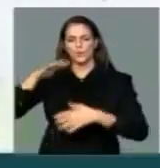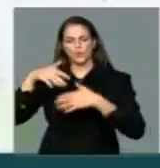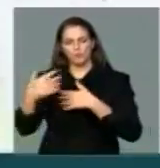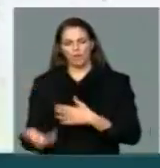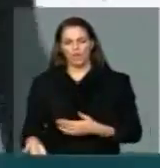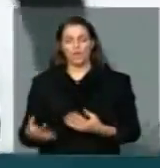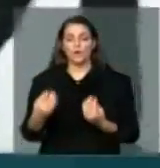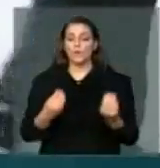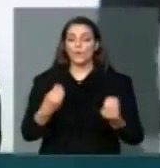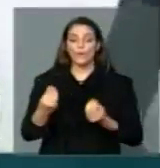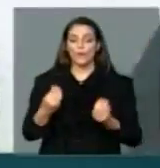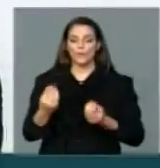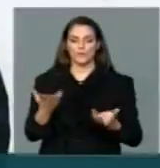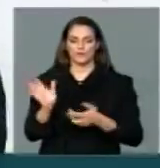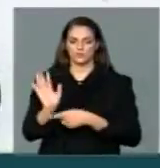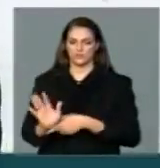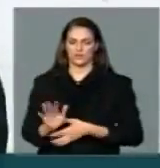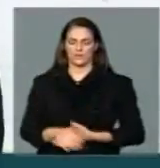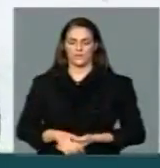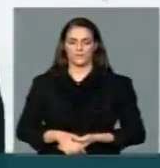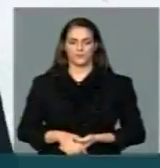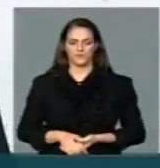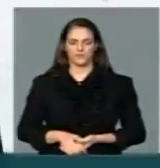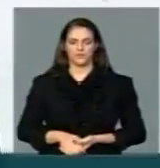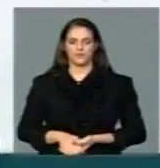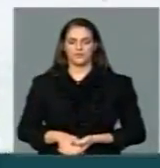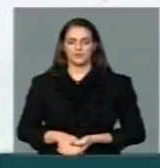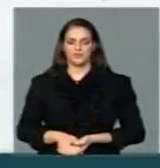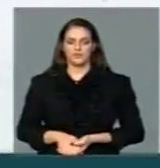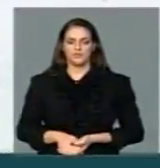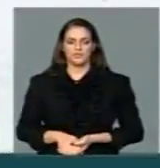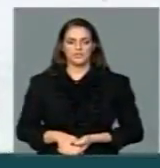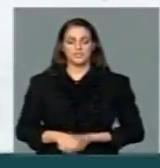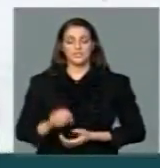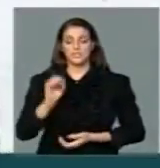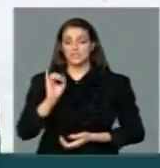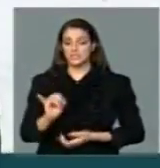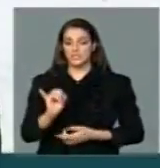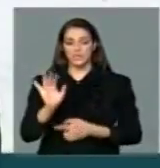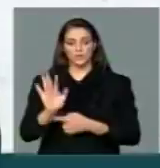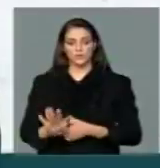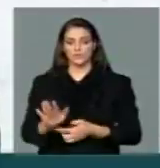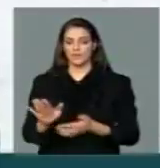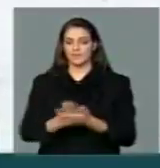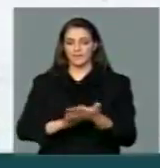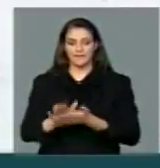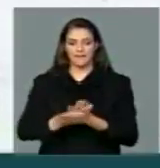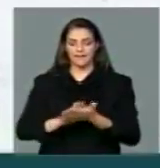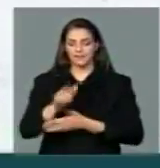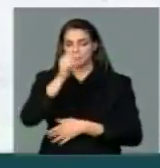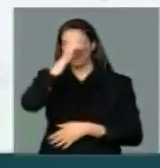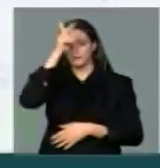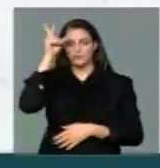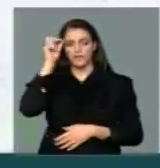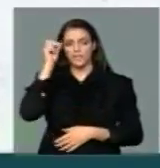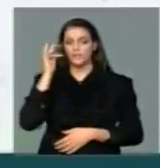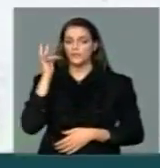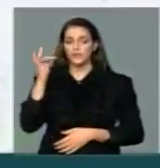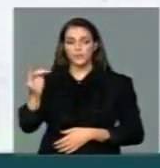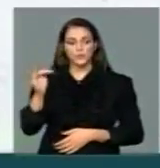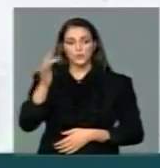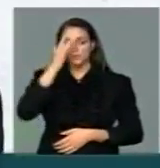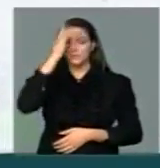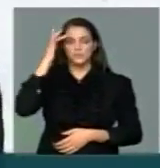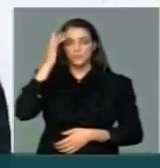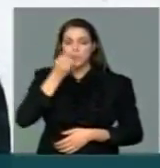mais um cidadão de bem disputando a eleição de prefeito. Se nós não tivermos consciência da necessidade da mudança